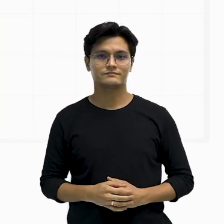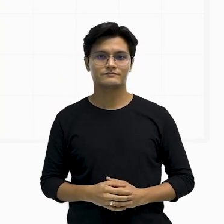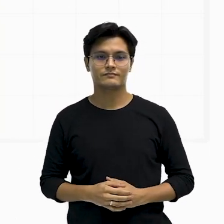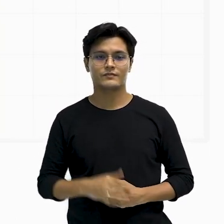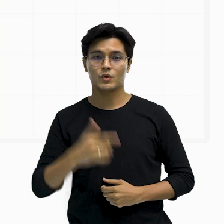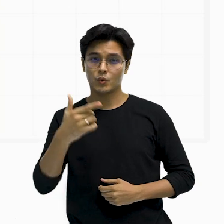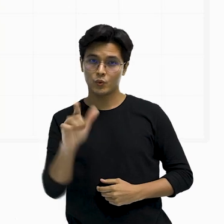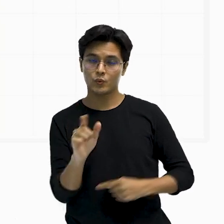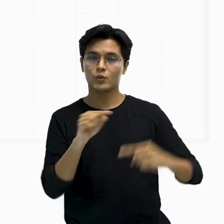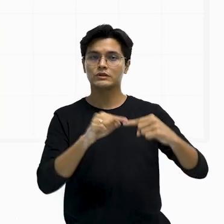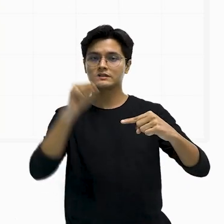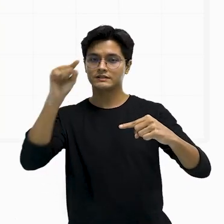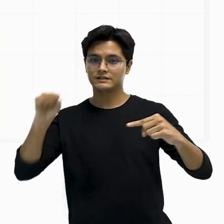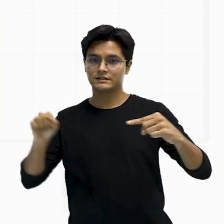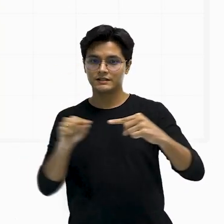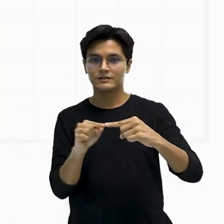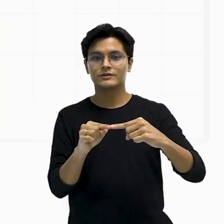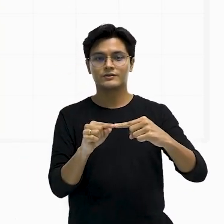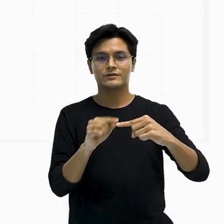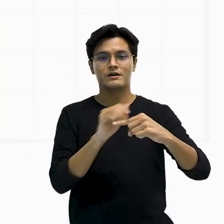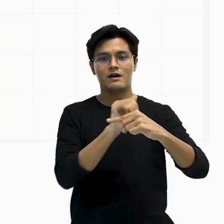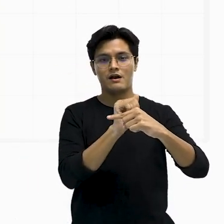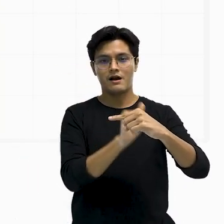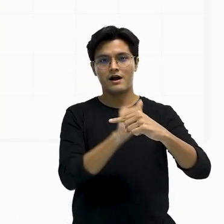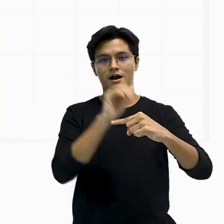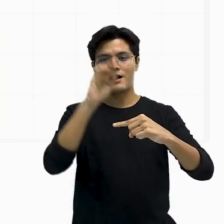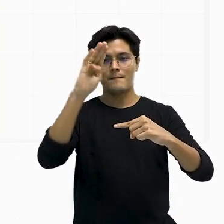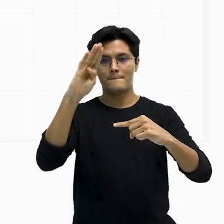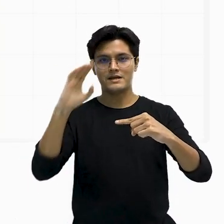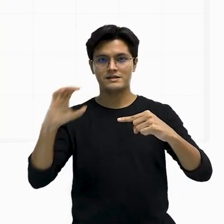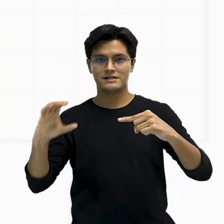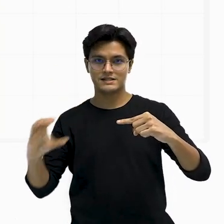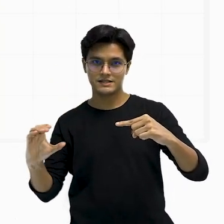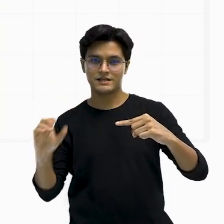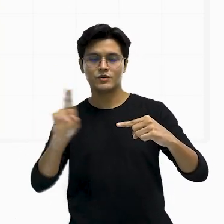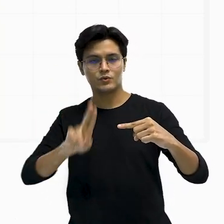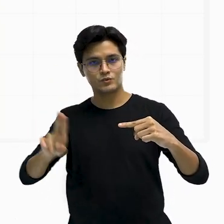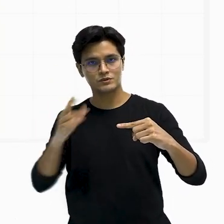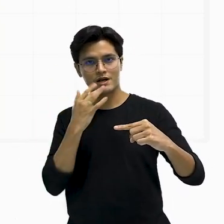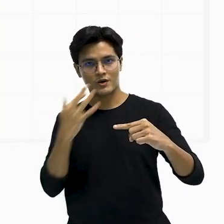E o outro triângulo é o que está na parte de fora. Eu vou colocar aqui de azul.